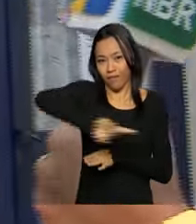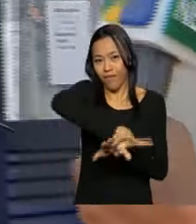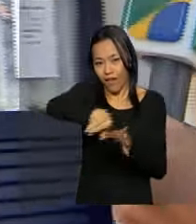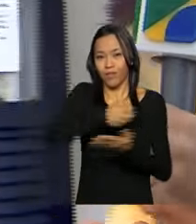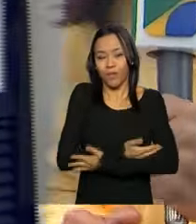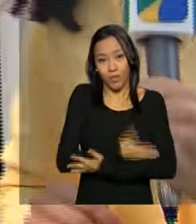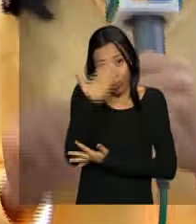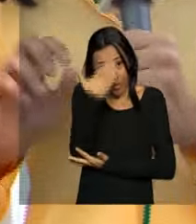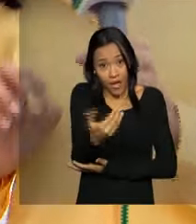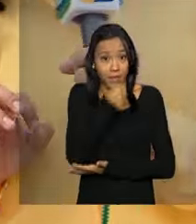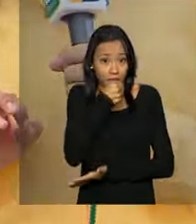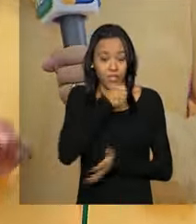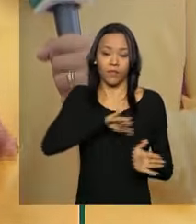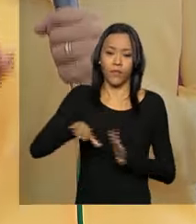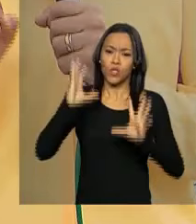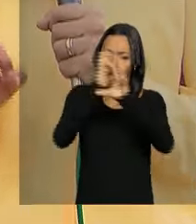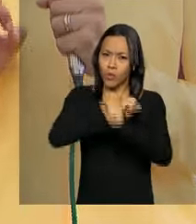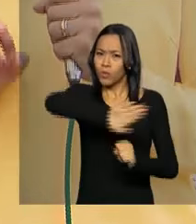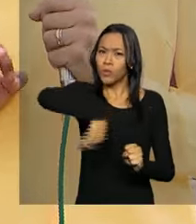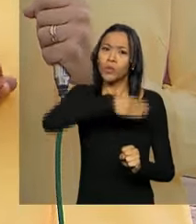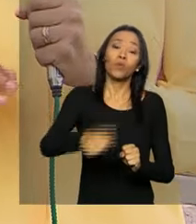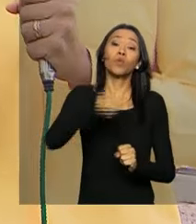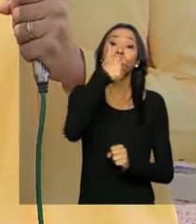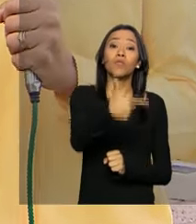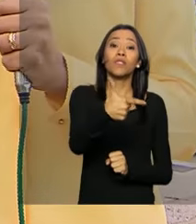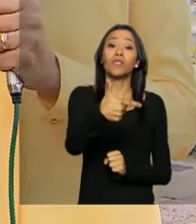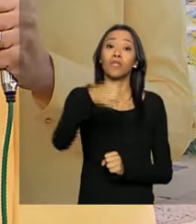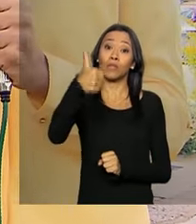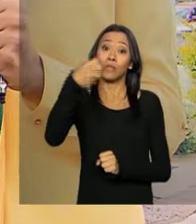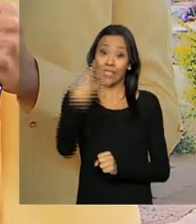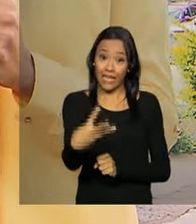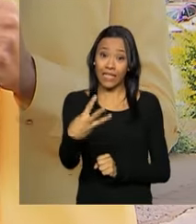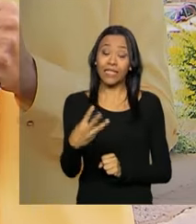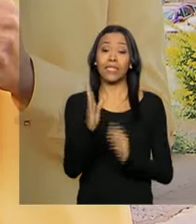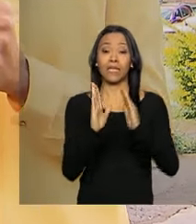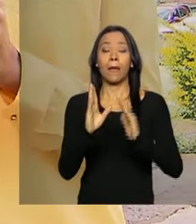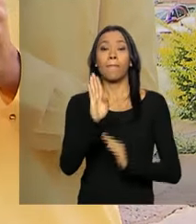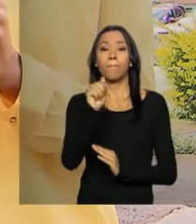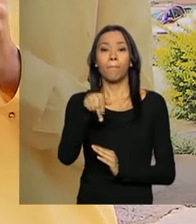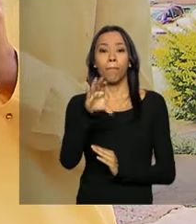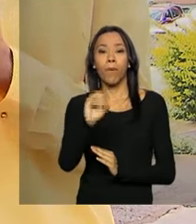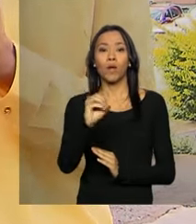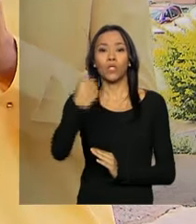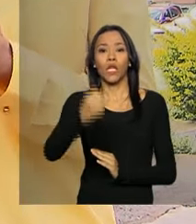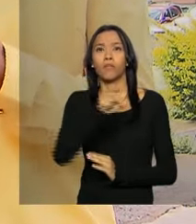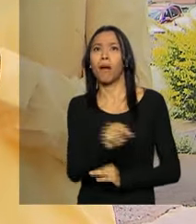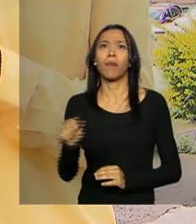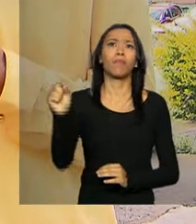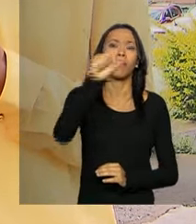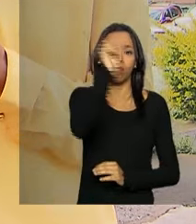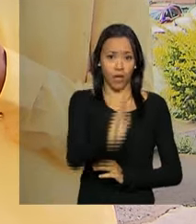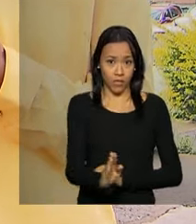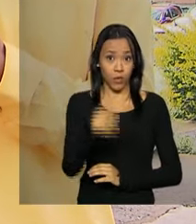entrevista. Bom, ao todo, são 213 bancos de leite espalhados por todo o país, e essa referência